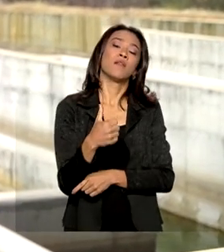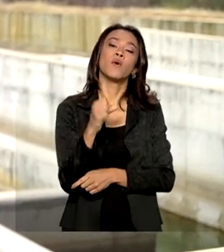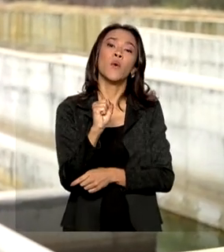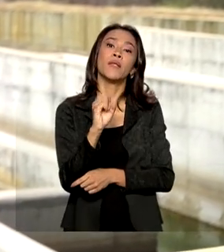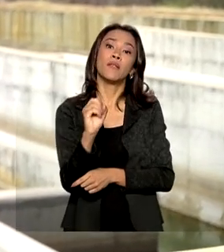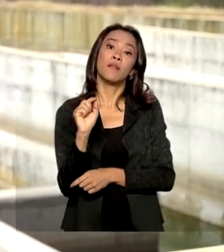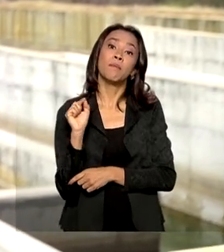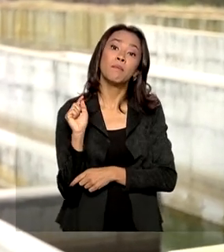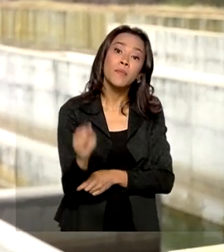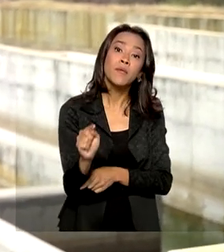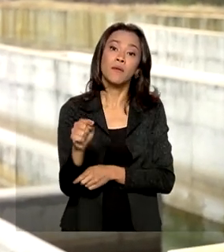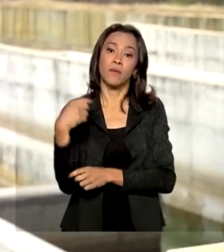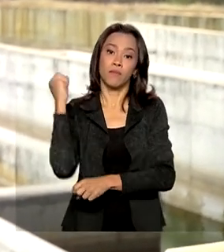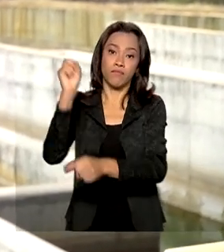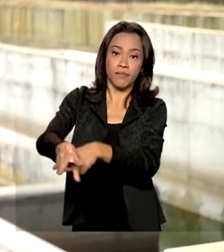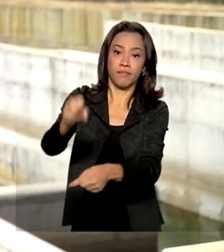indiretos, na maturidade do projeto. 48 mil hectares.